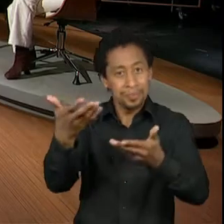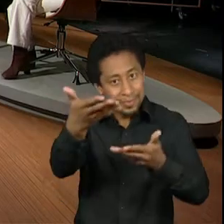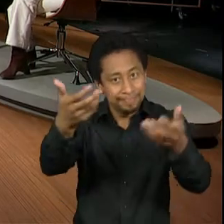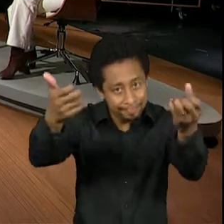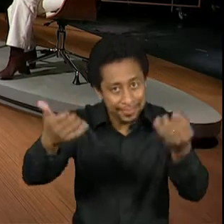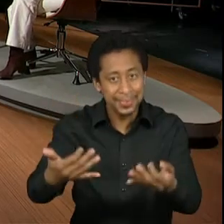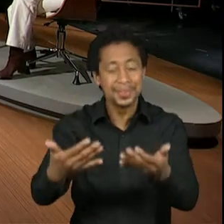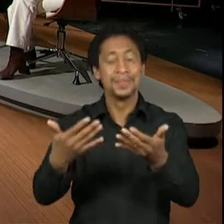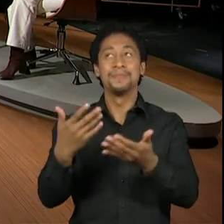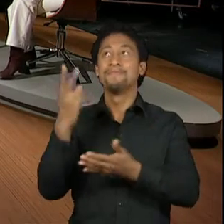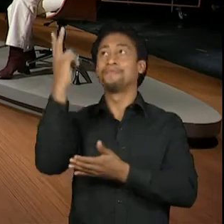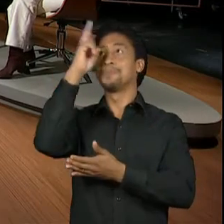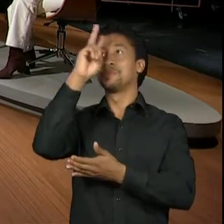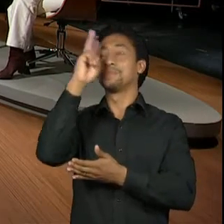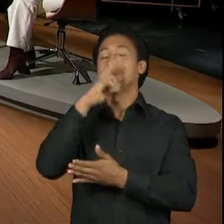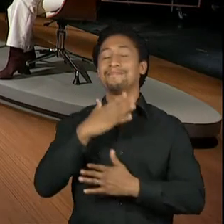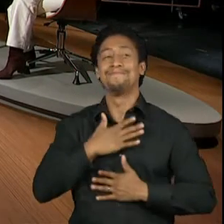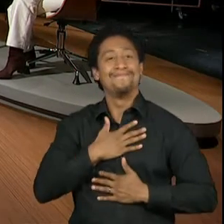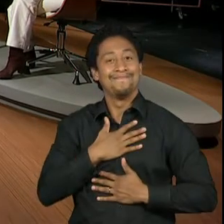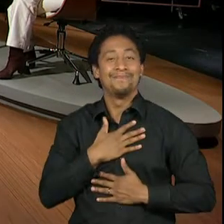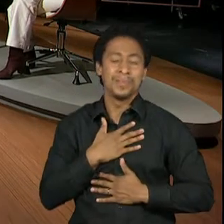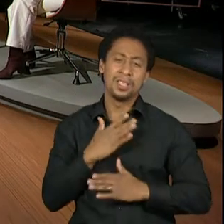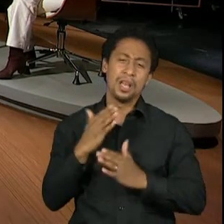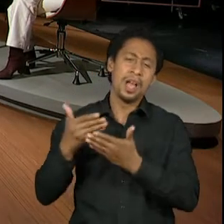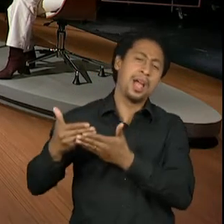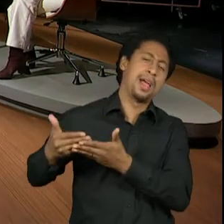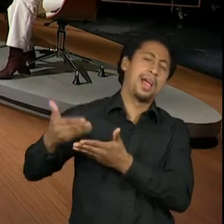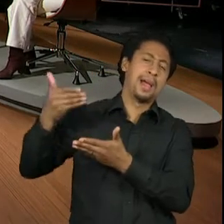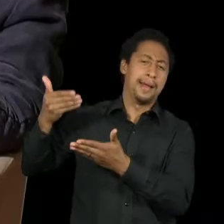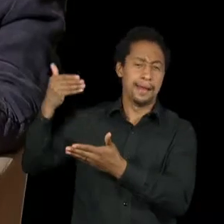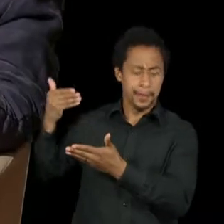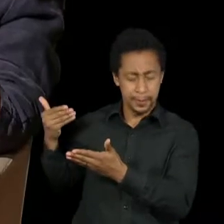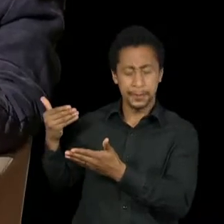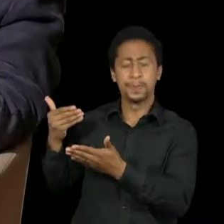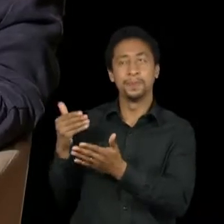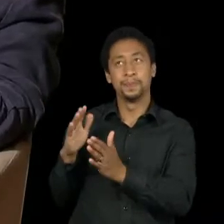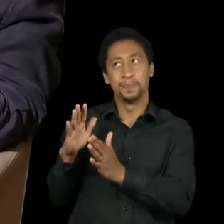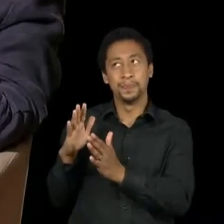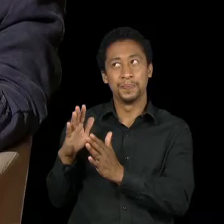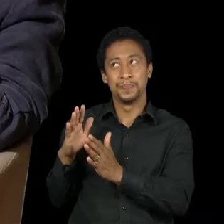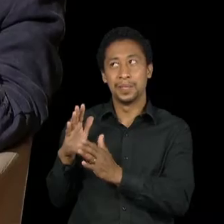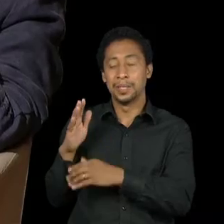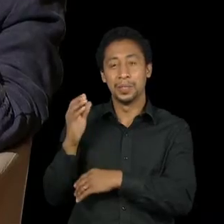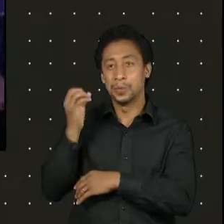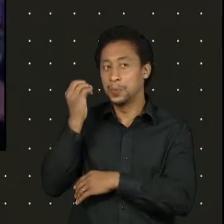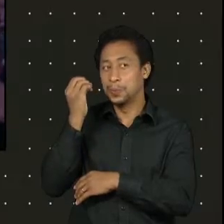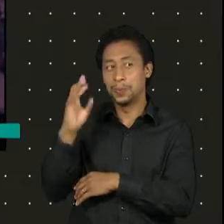muito... Eu já tinha começado antes, fazia um... Eu nem lembro o que eu fiz.